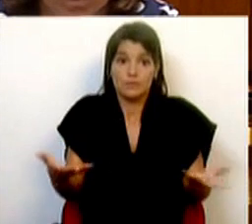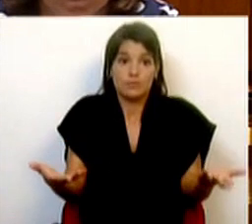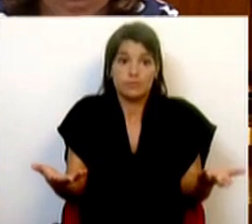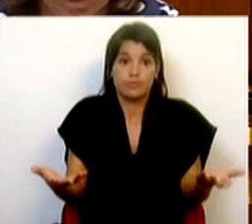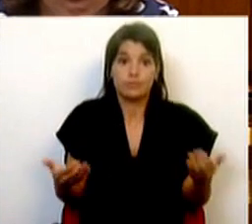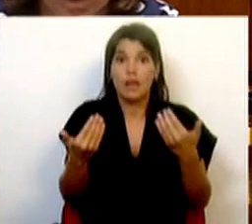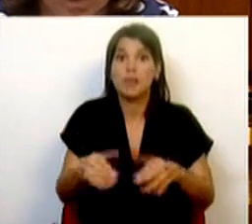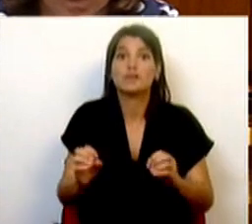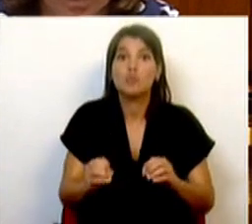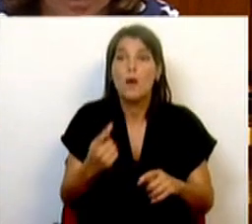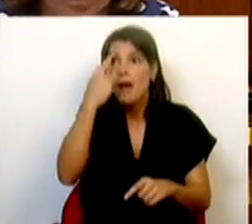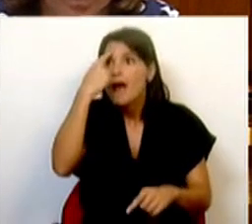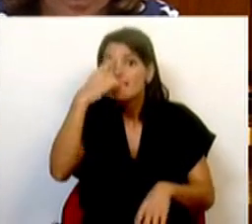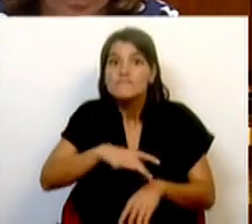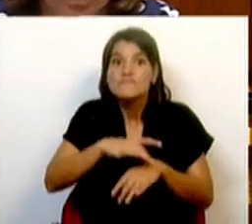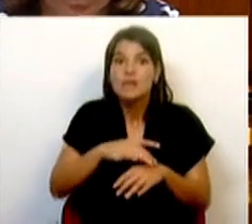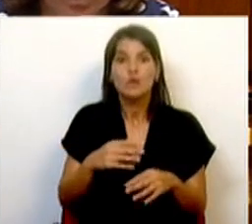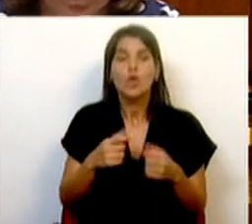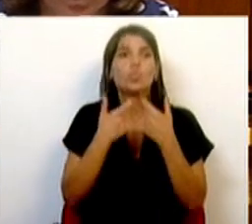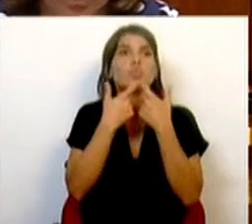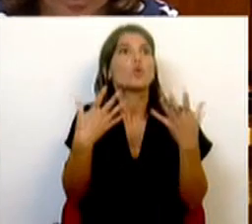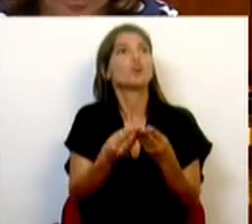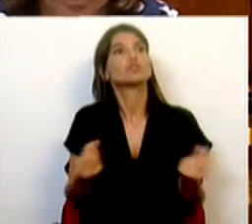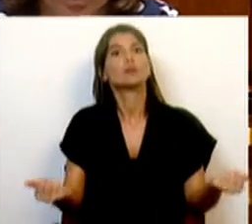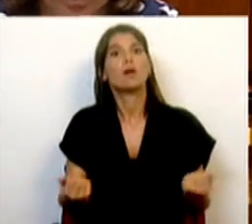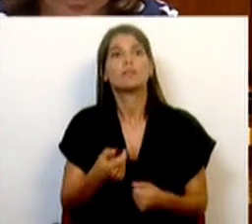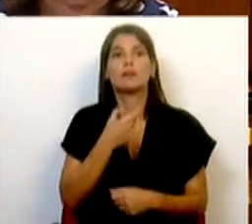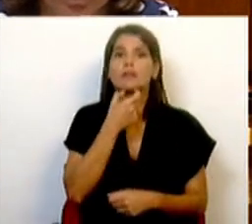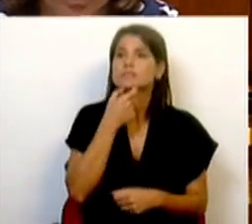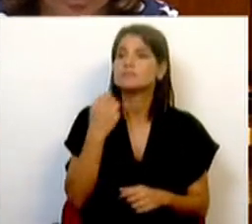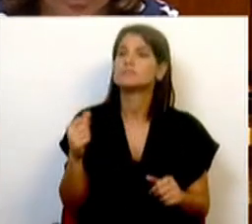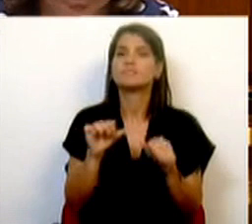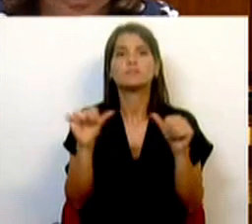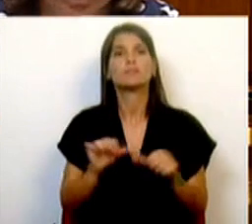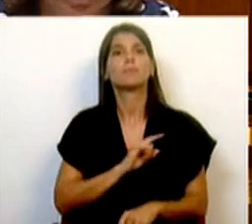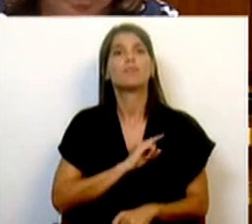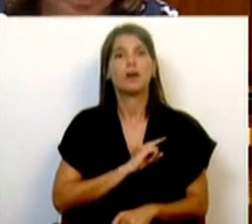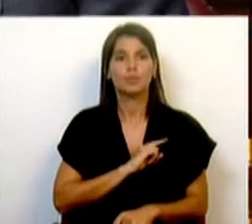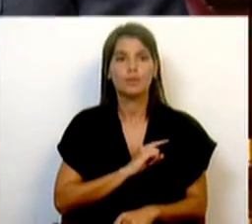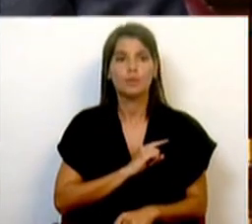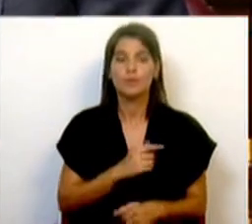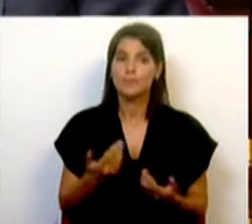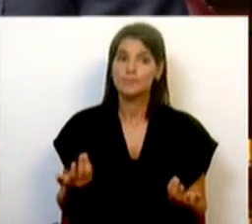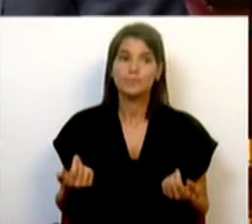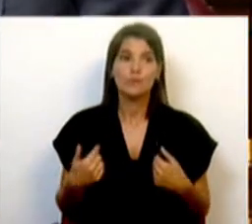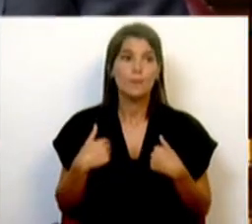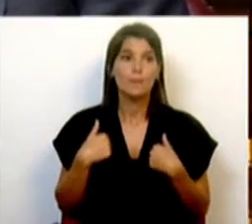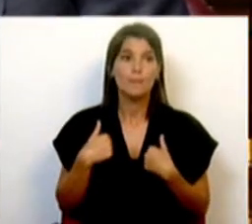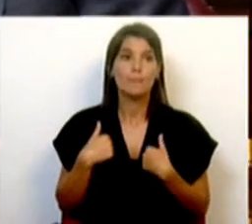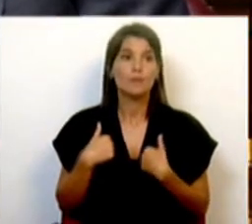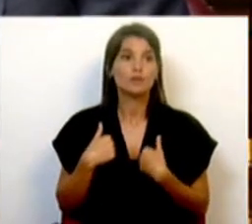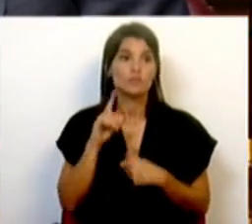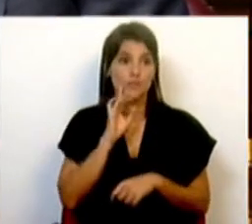tem limites, porque é a obsessão de que tudo se resolveria se isto tudo fosse um sistema privado. Eu dou-lhe, Sra. Deputada,